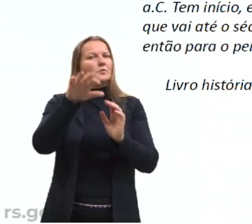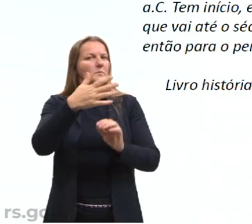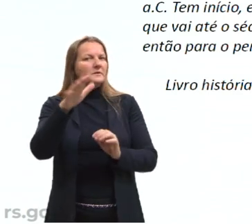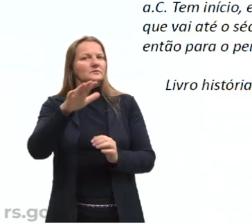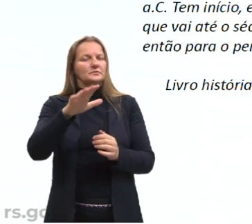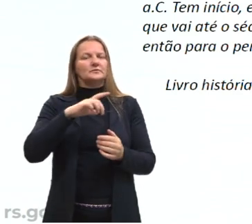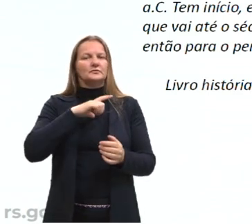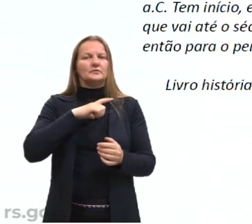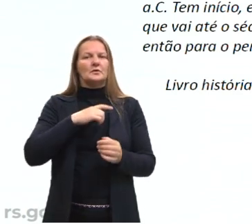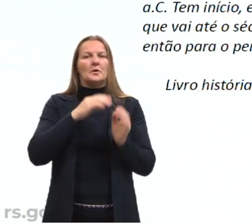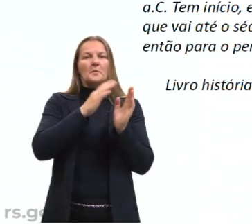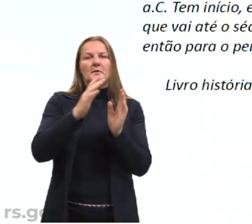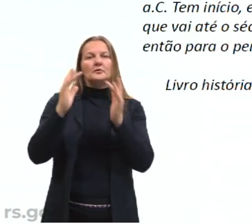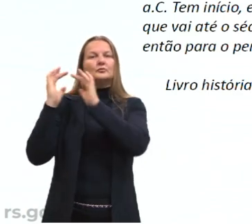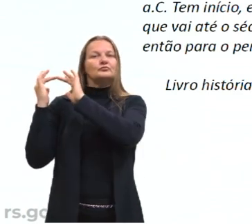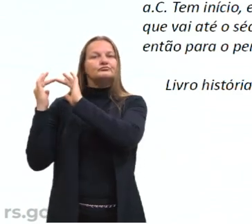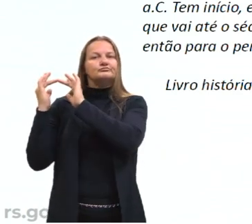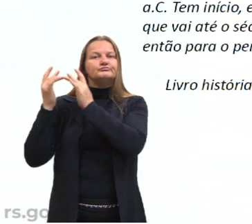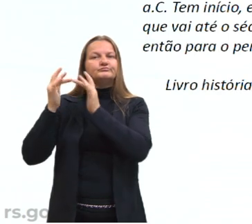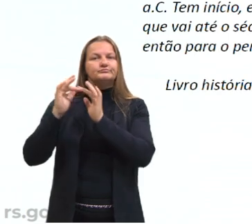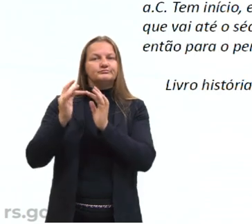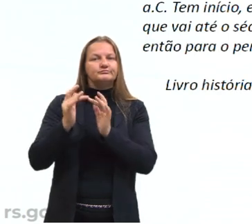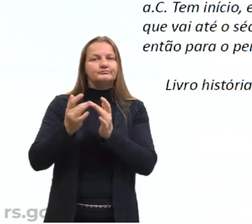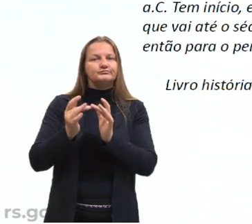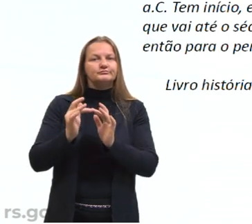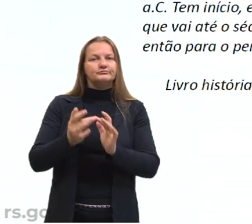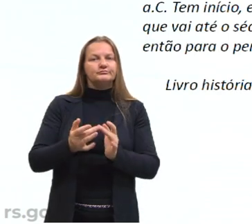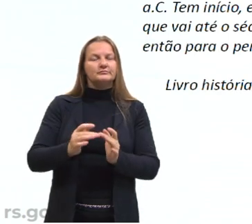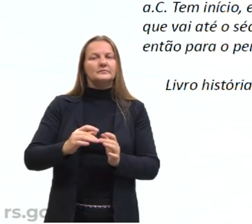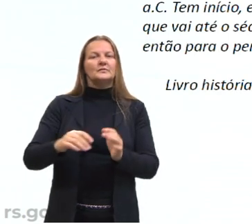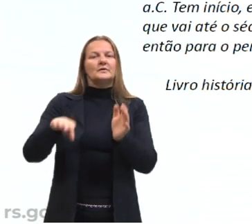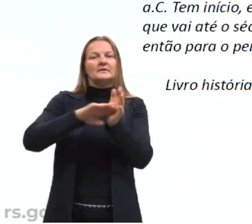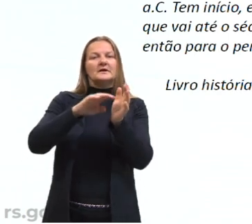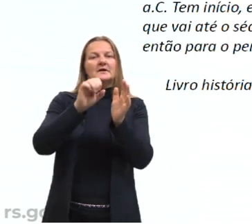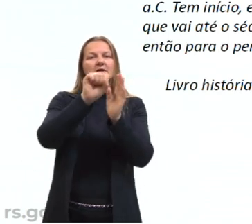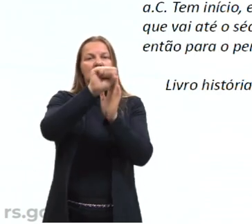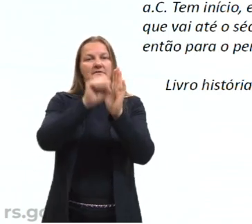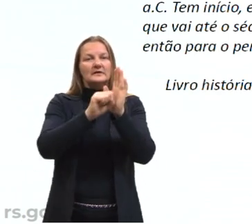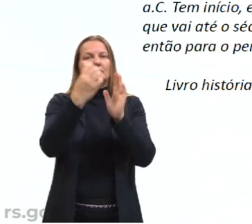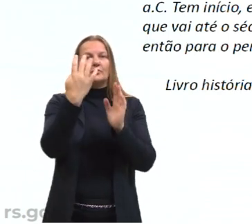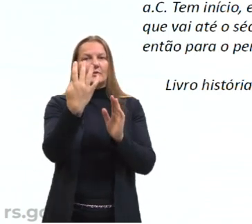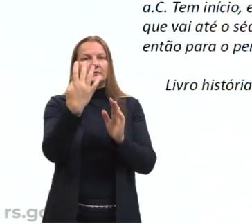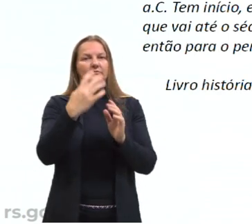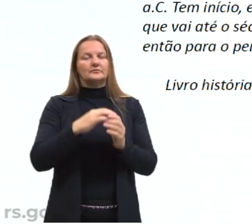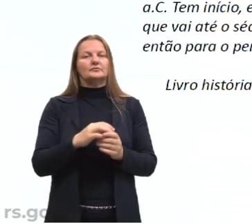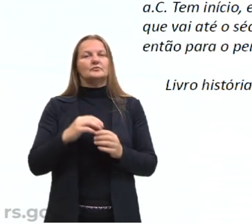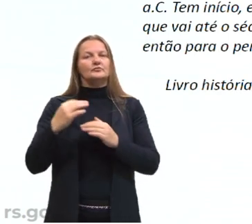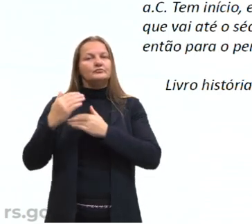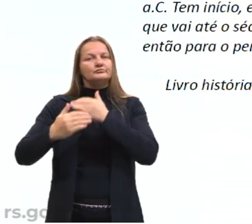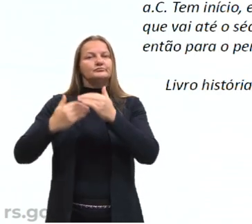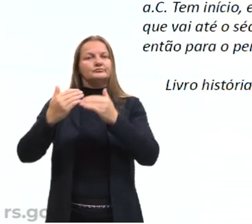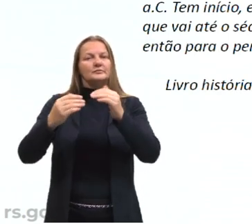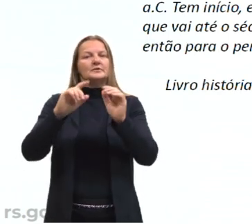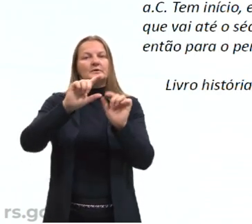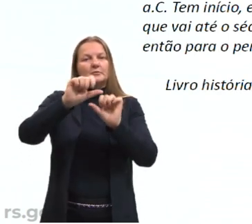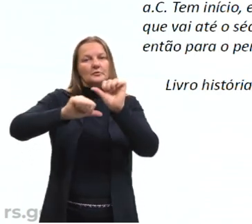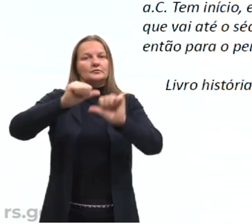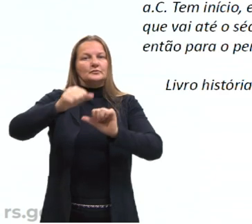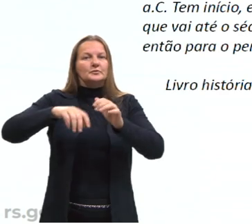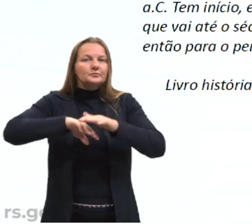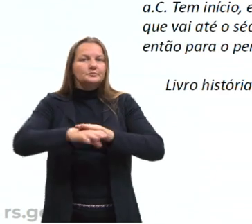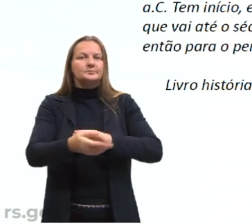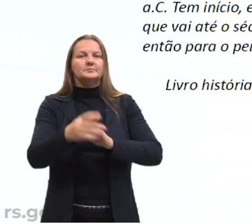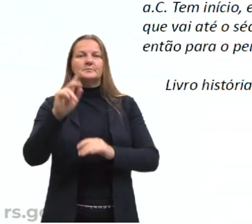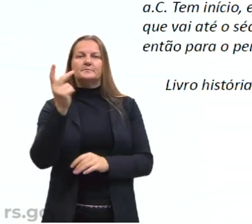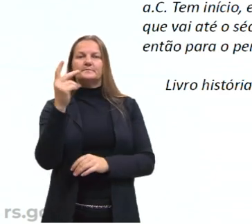então, o período clássico, que vai até o século IV, passando para o período helenístico. É interessante